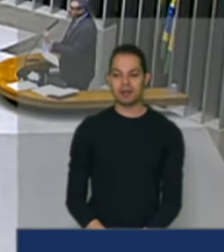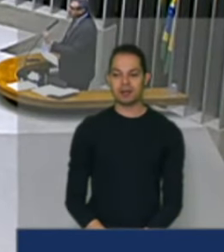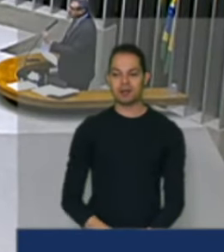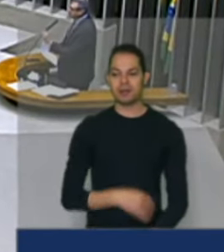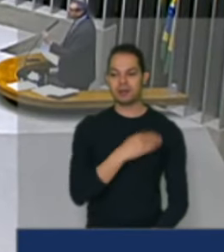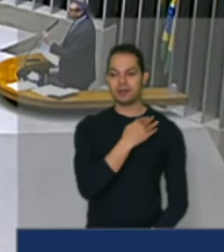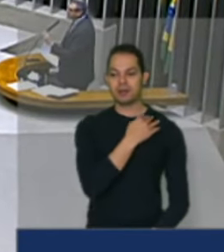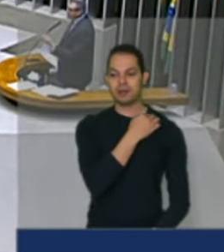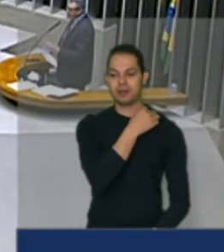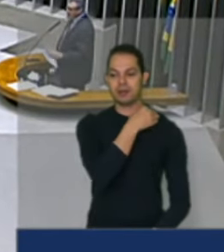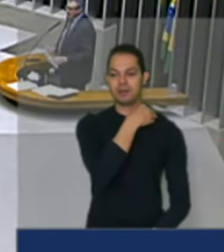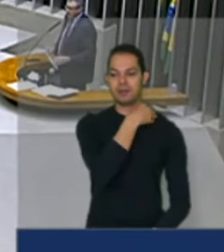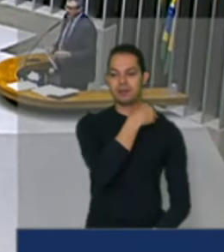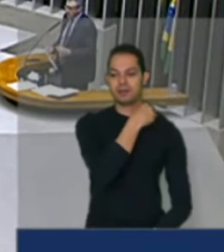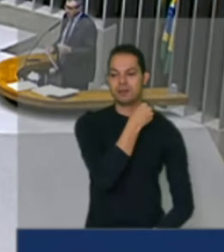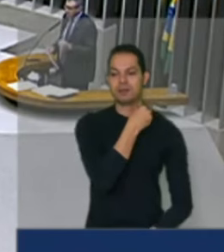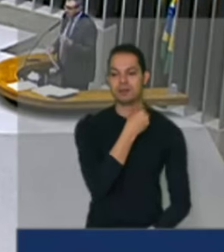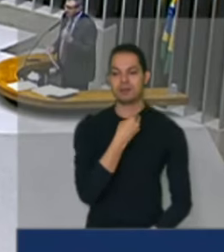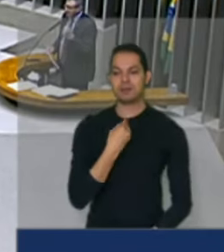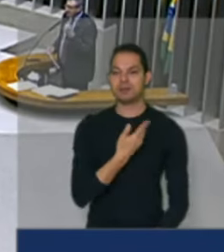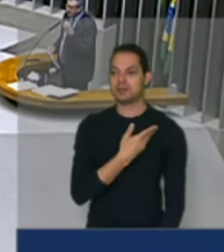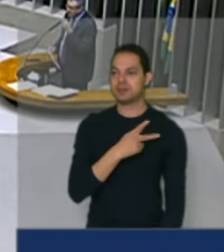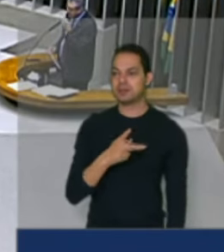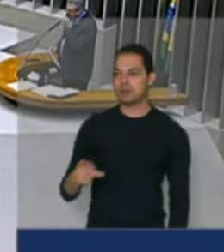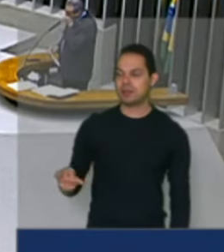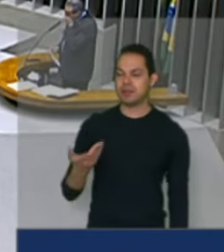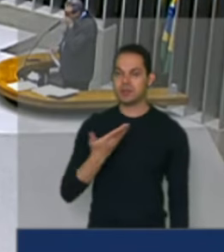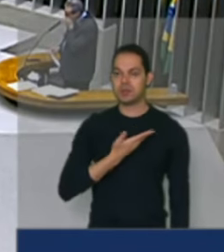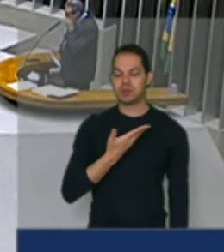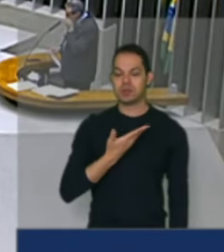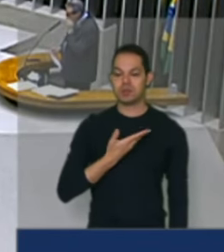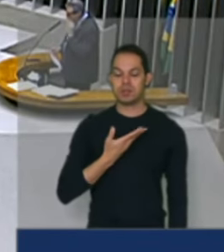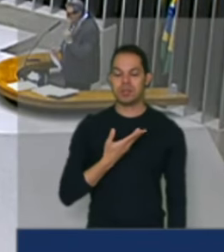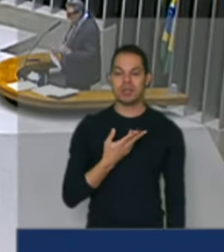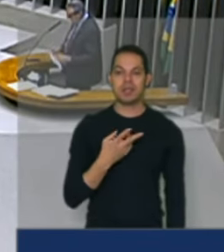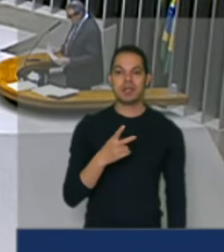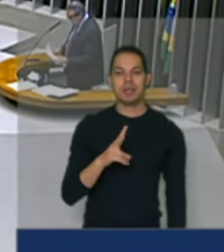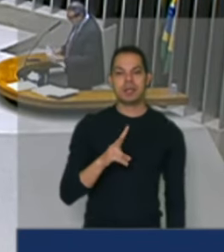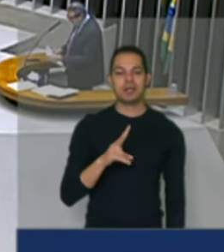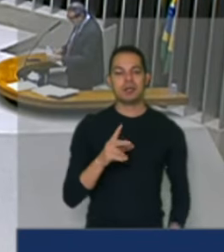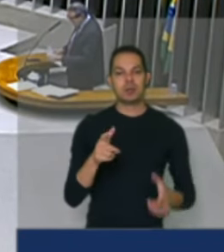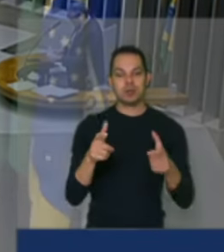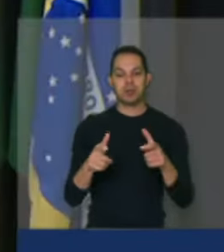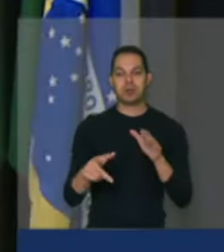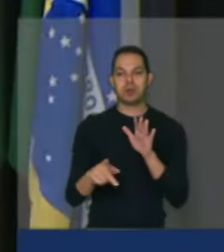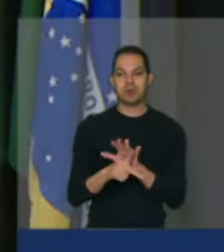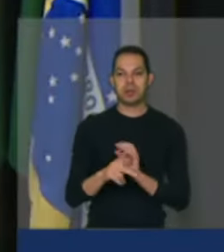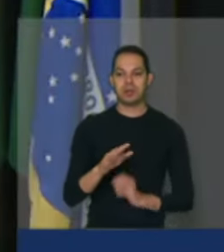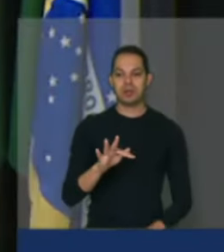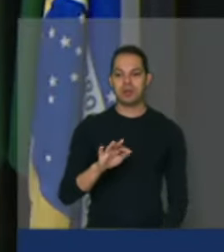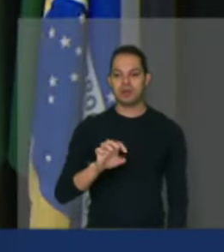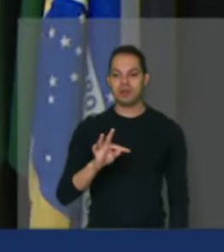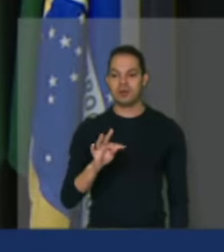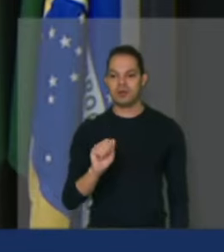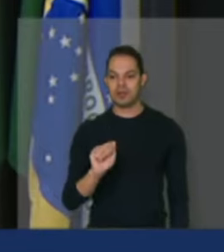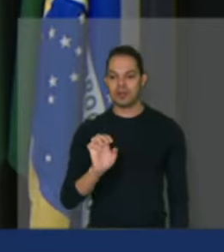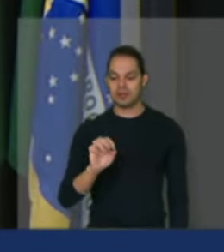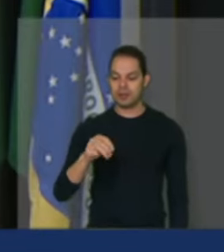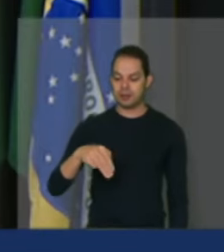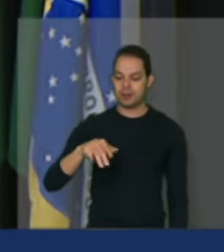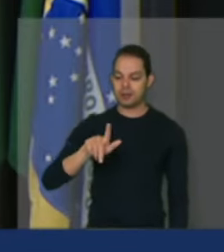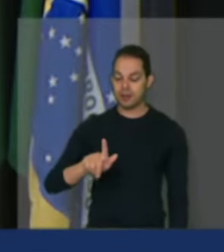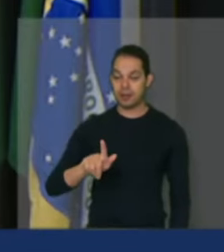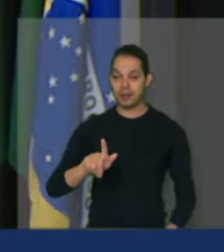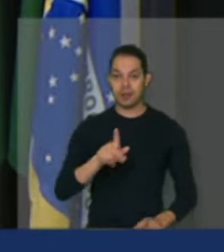Presidente, colega deputado Wilson da FETAENG, que tem a incumbência de presidir essa comissão geral,